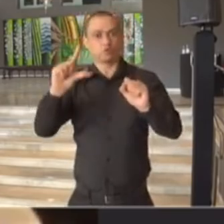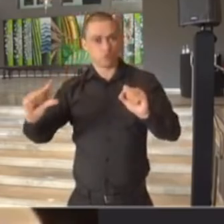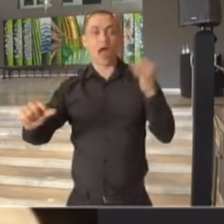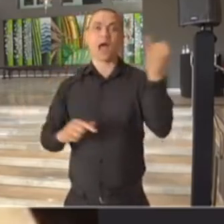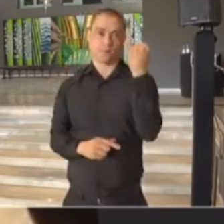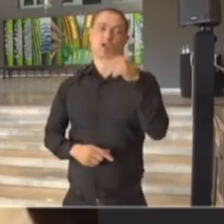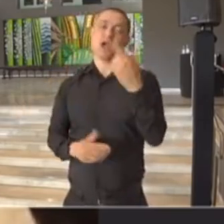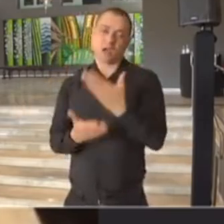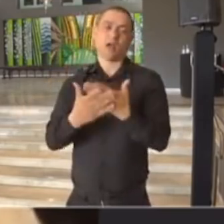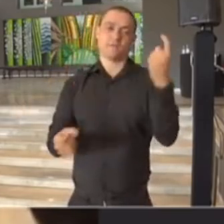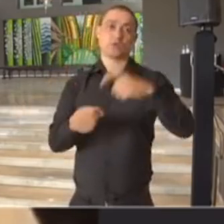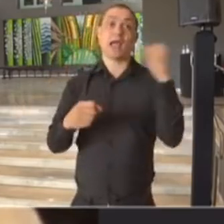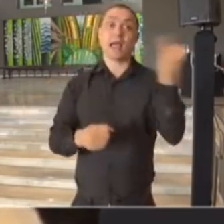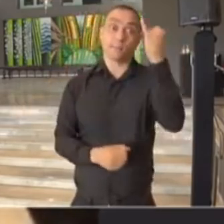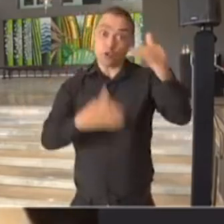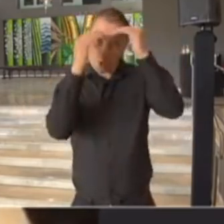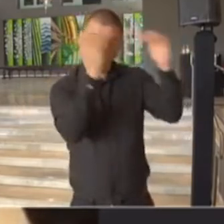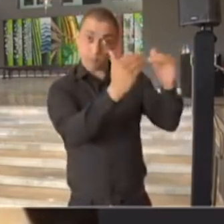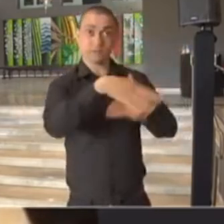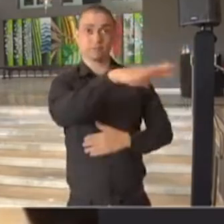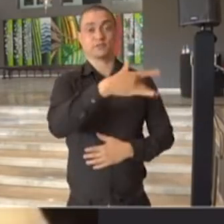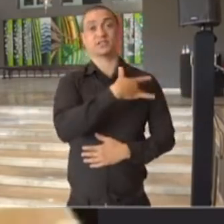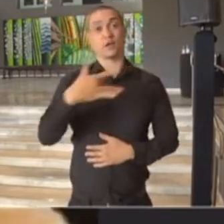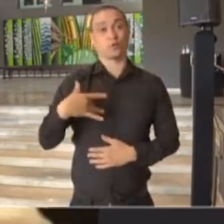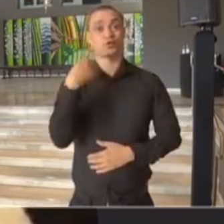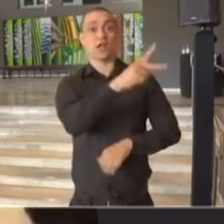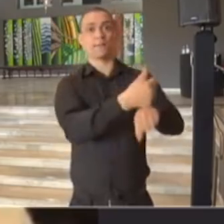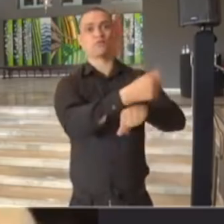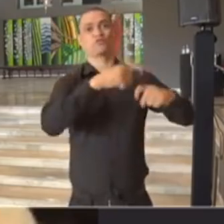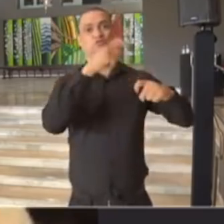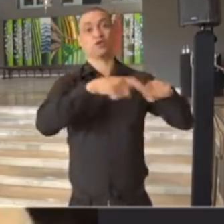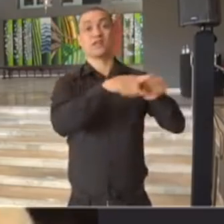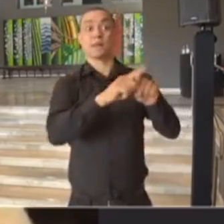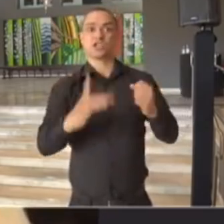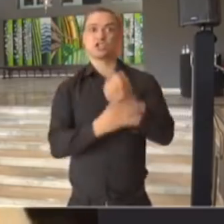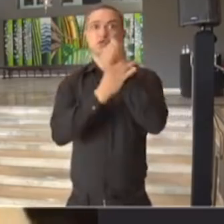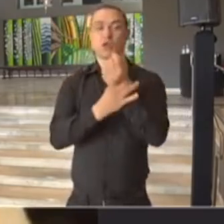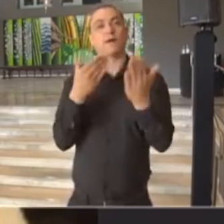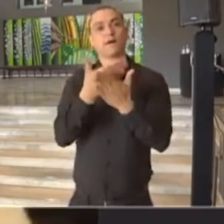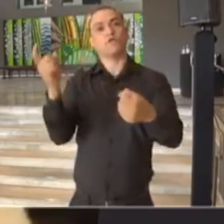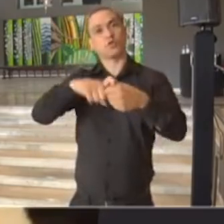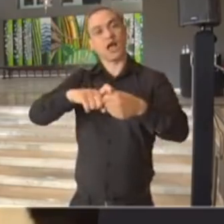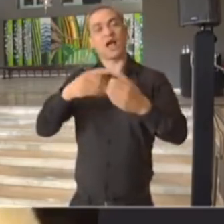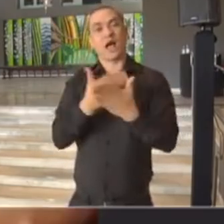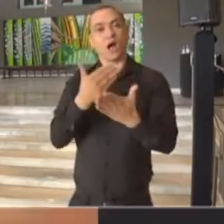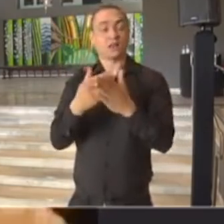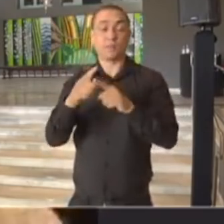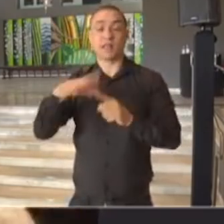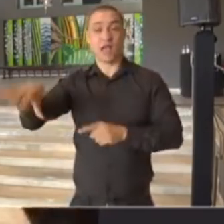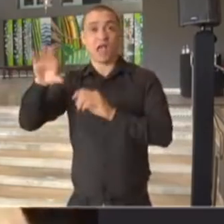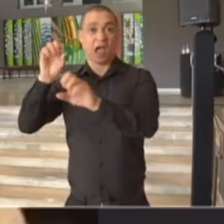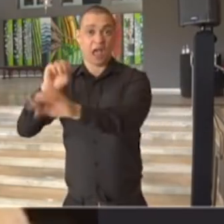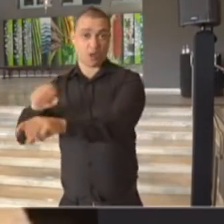muito importante que a gente siga sempre as orientações de saúde e que a gente tenha segurança para esse retorno, tanto para os nossos